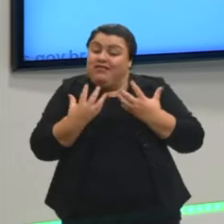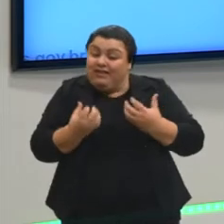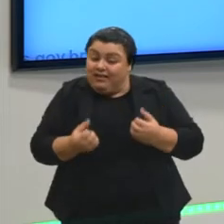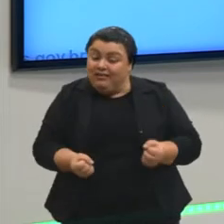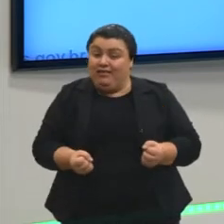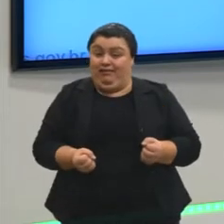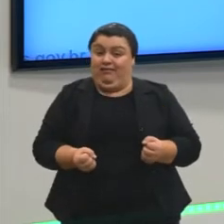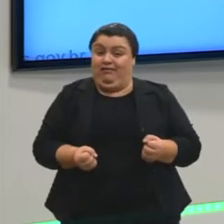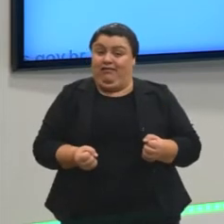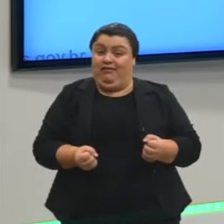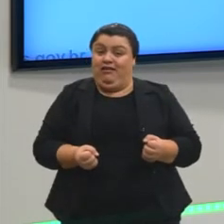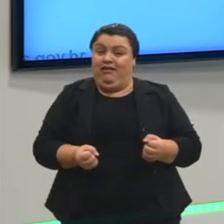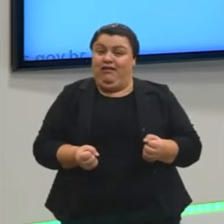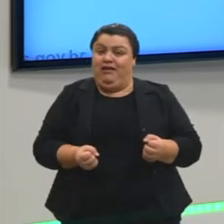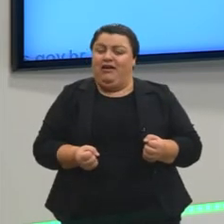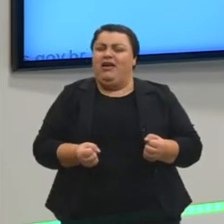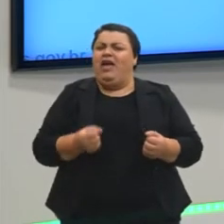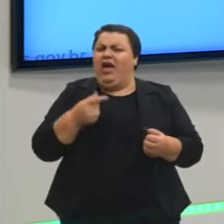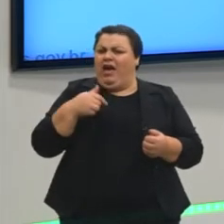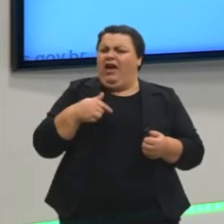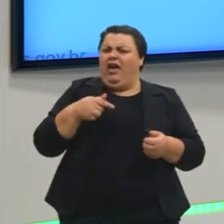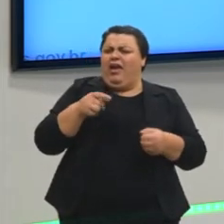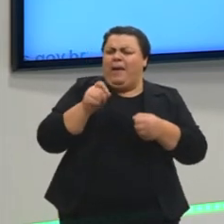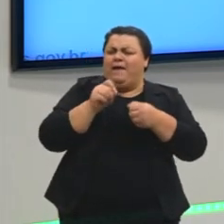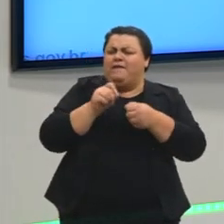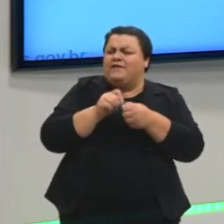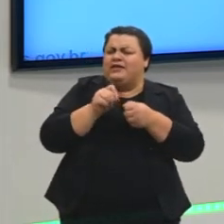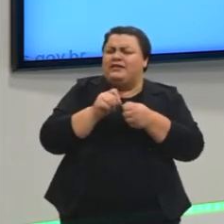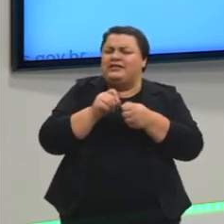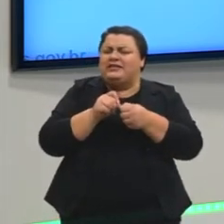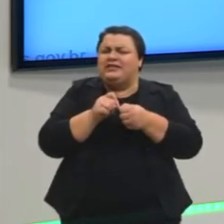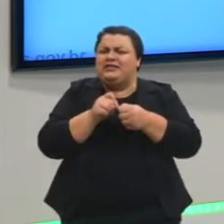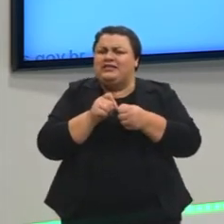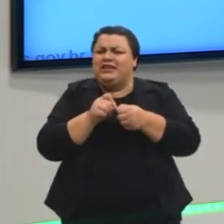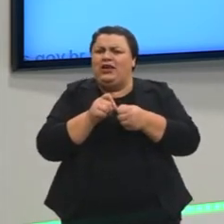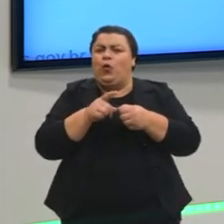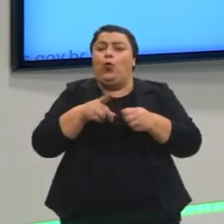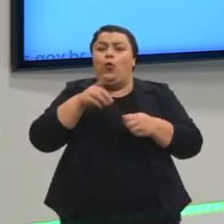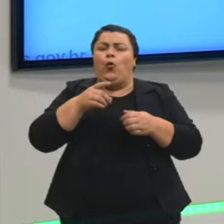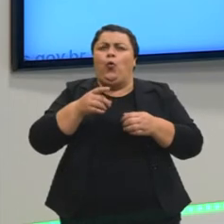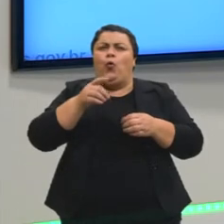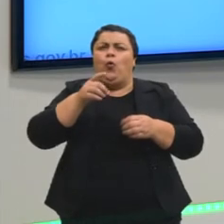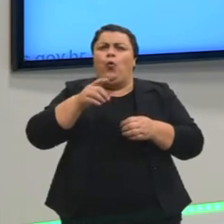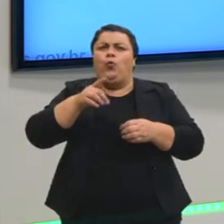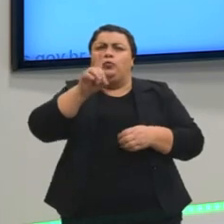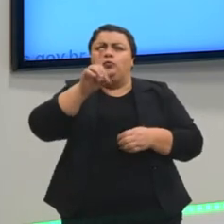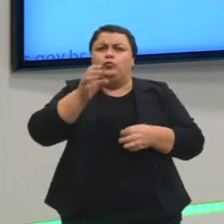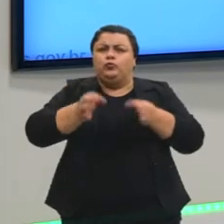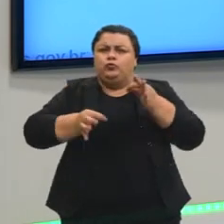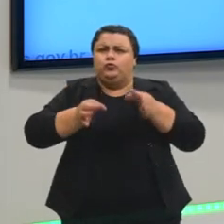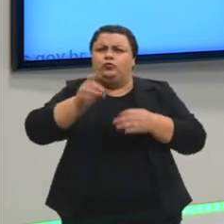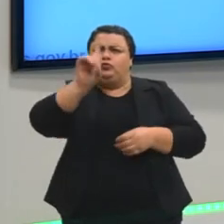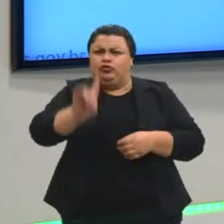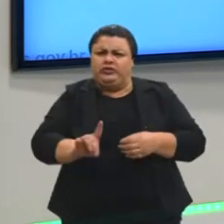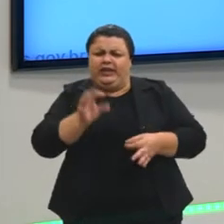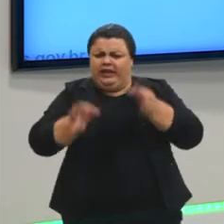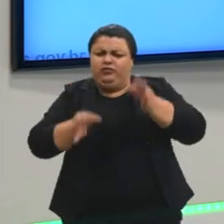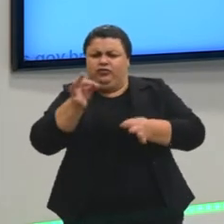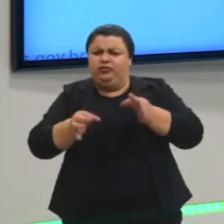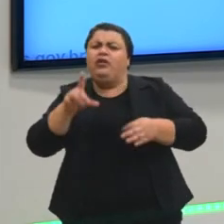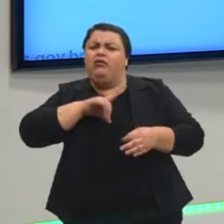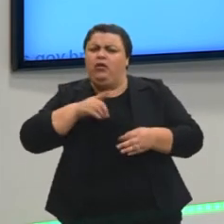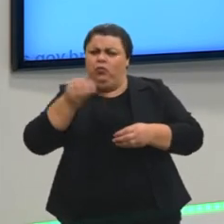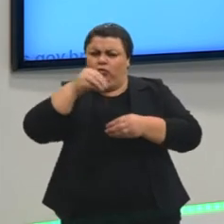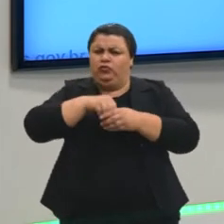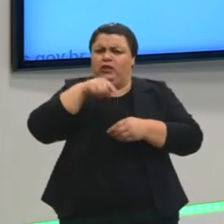convincente. Então, é bem aquele jogo que a gente faz aí. O direito tem muito disso, né? Se vocês forem pensar. Quando tem aqueles, por exemplo,